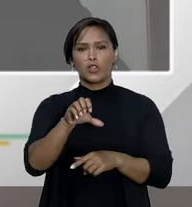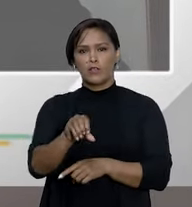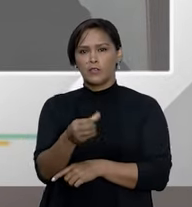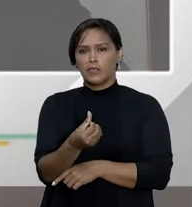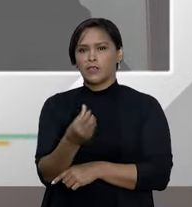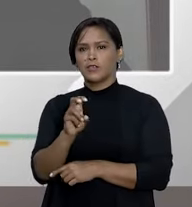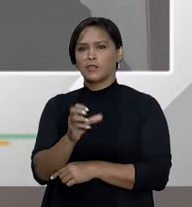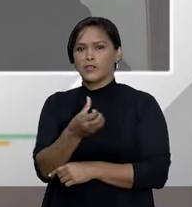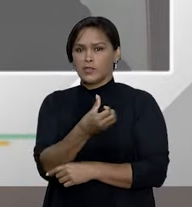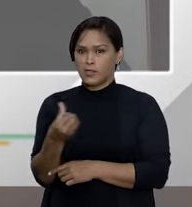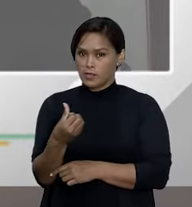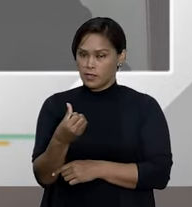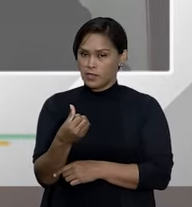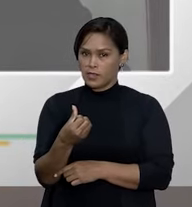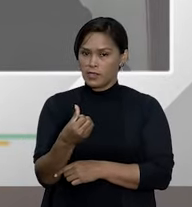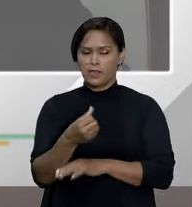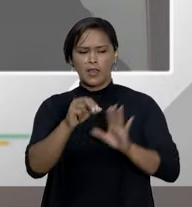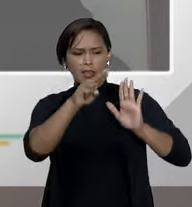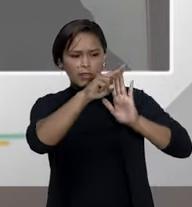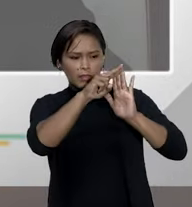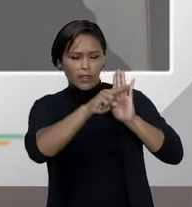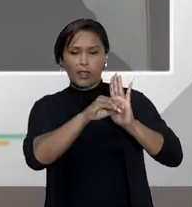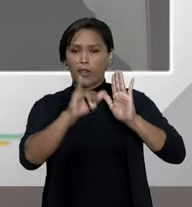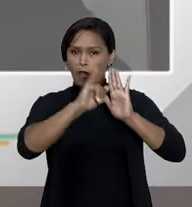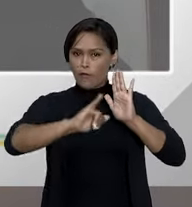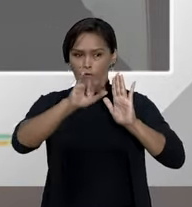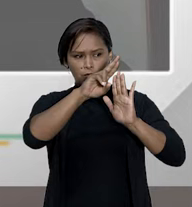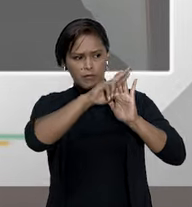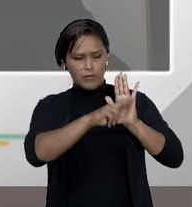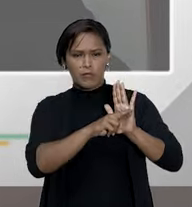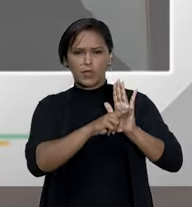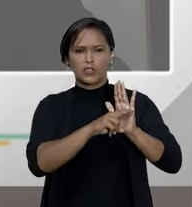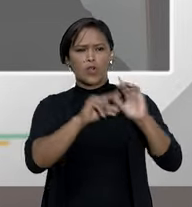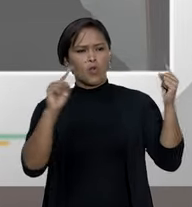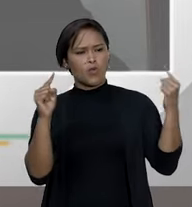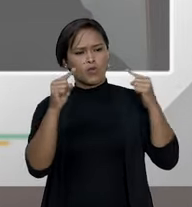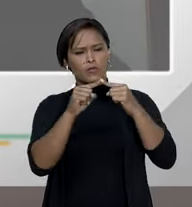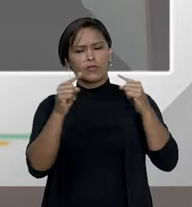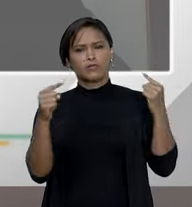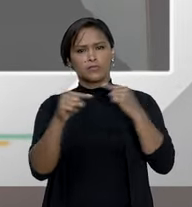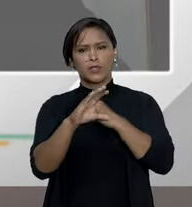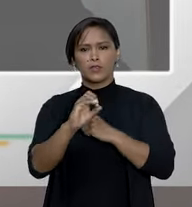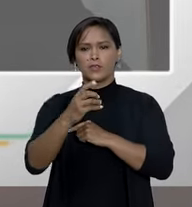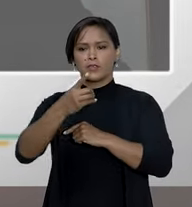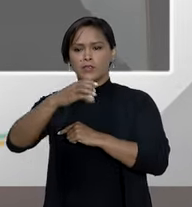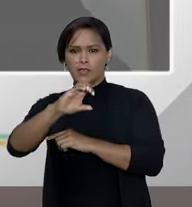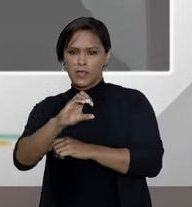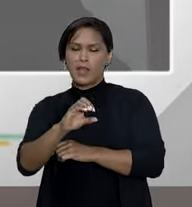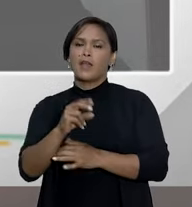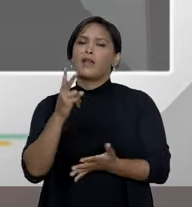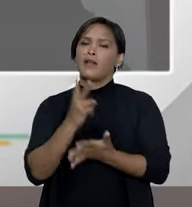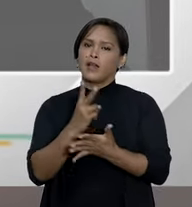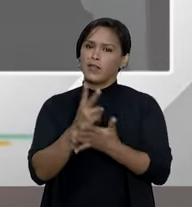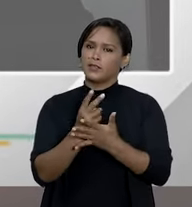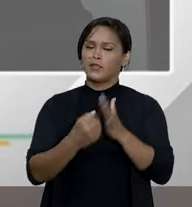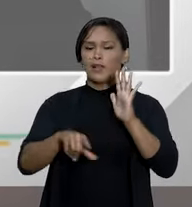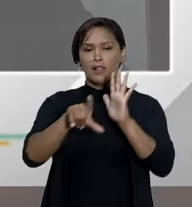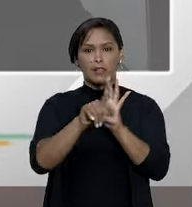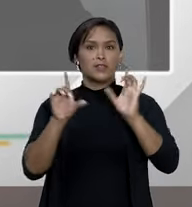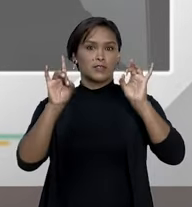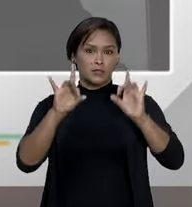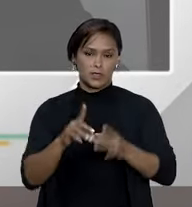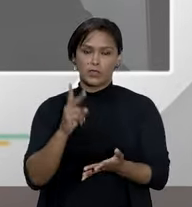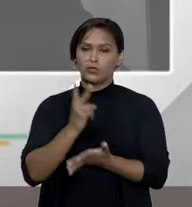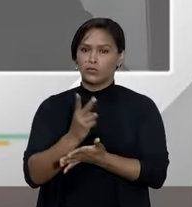.656, traga uma disposição conflitante com o CDC, aí prevalecerá a lei especial.